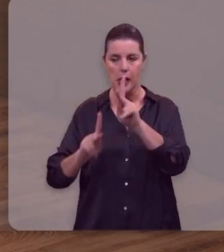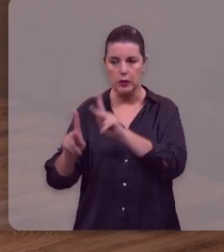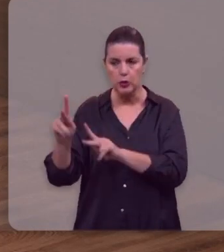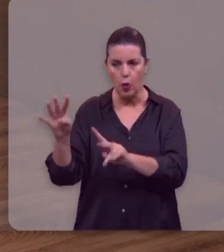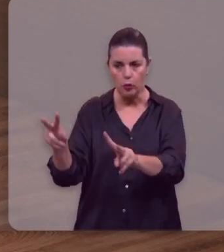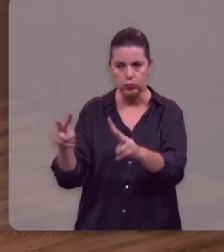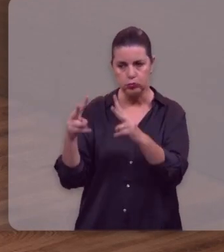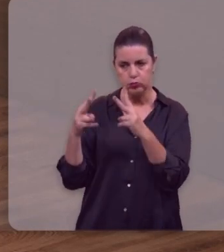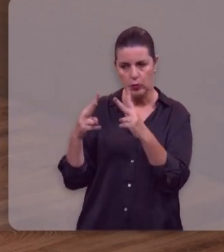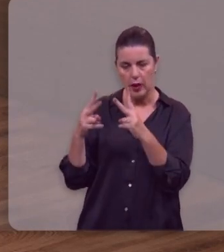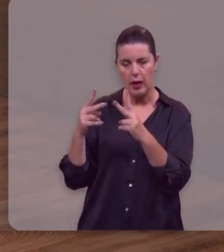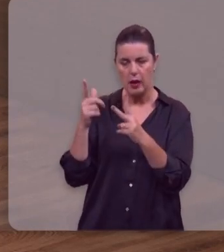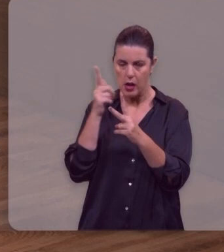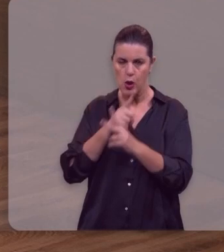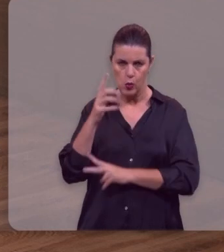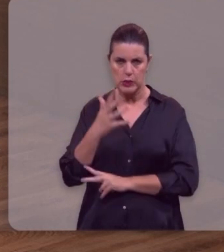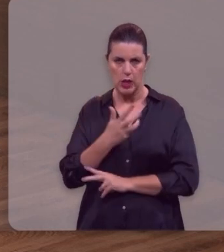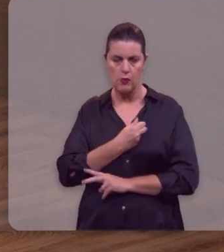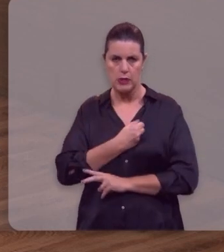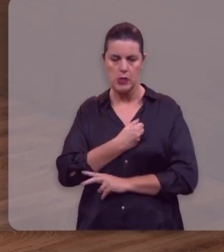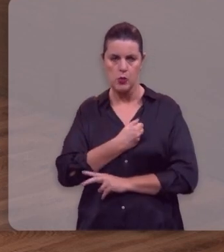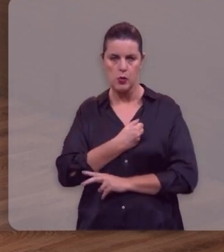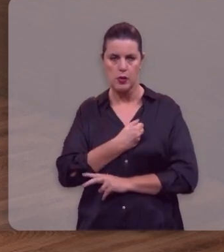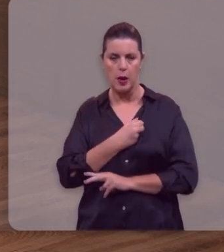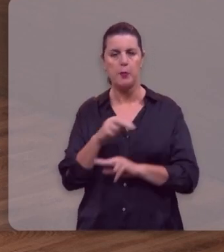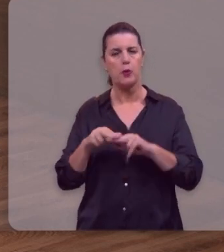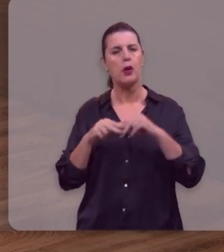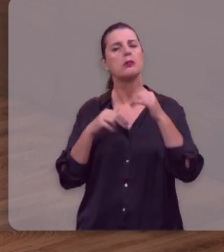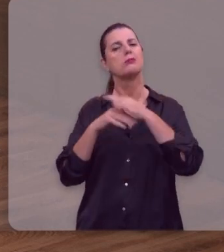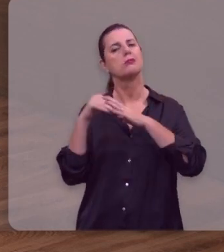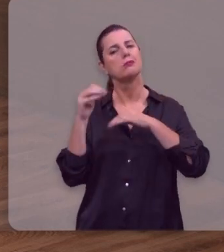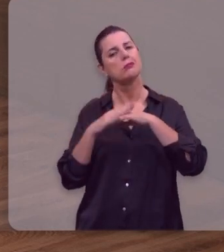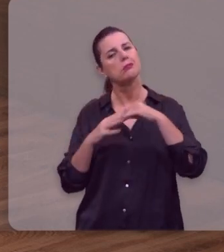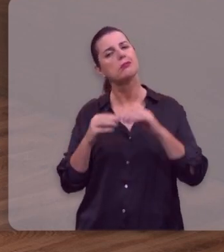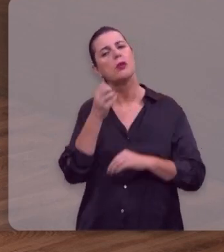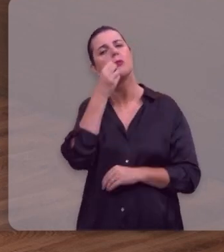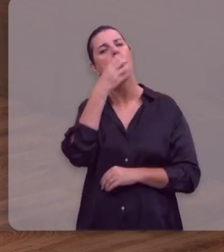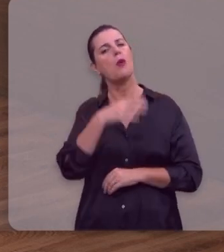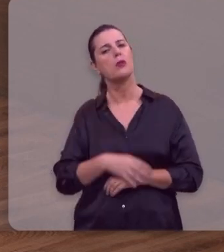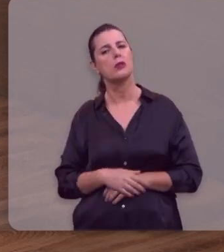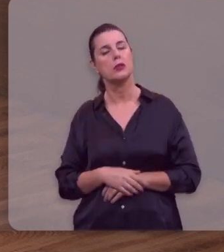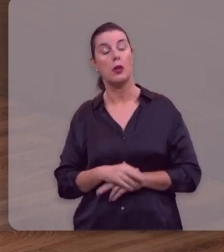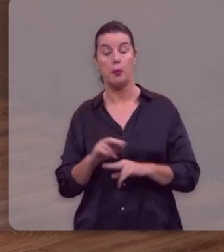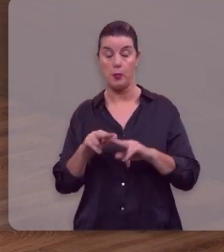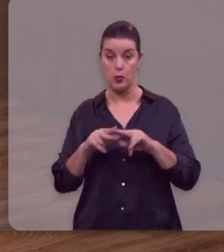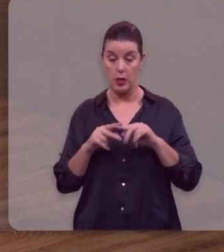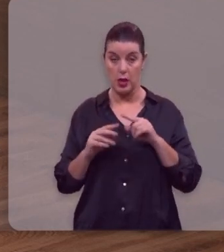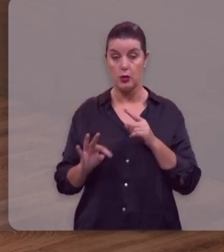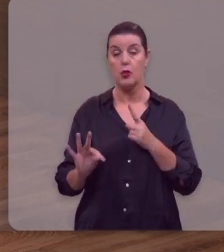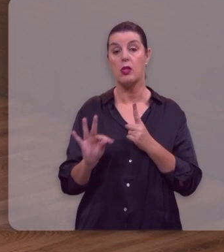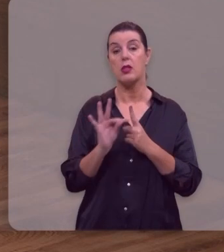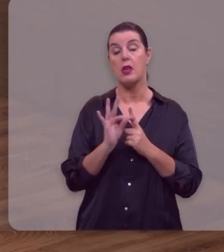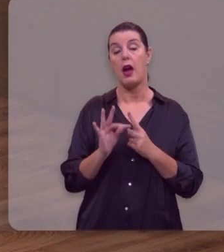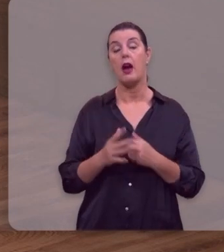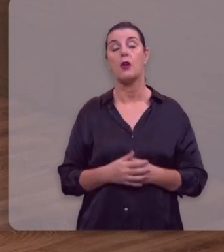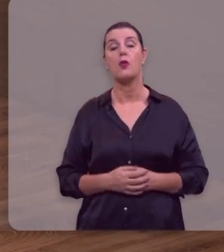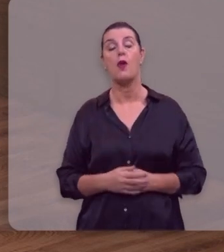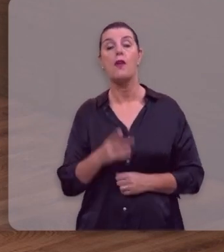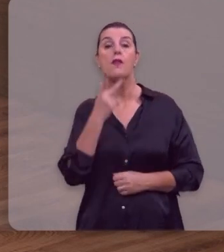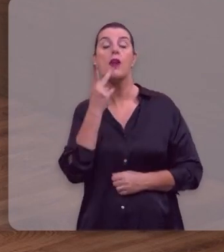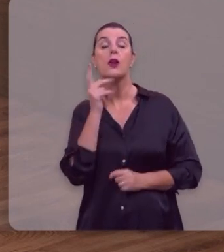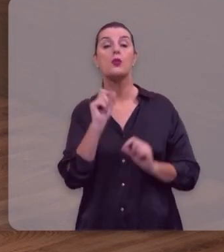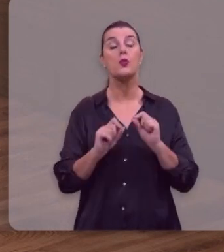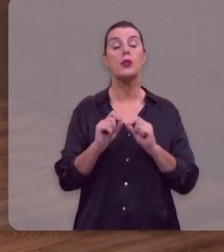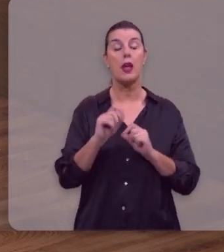homens que você, de fato, é uma pessoa salva, é pelas obras. É por isso que Tiago disse que a